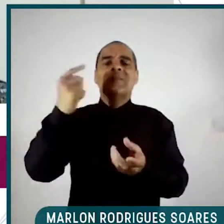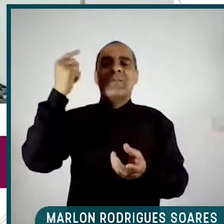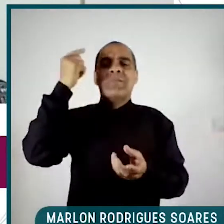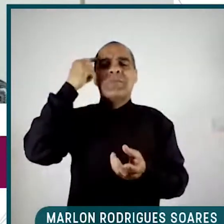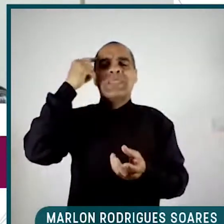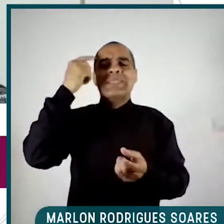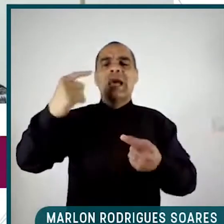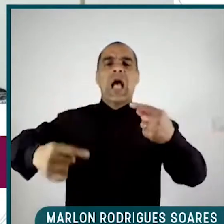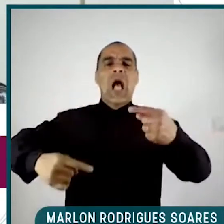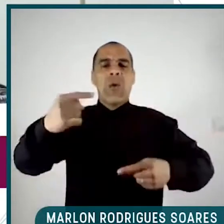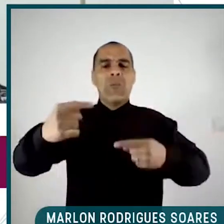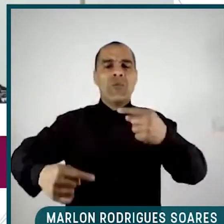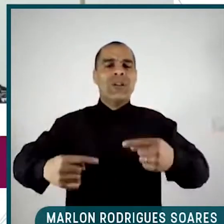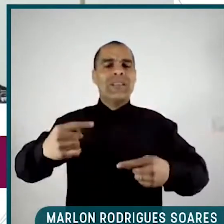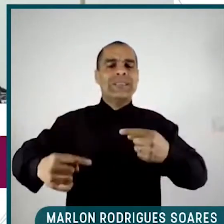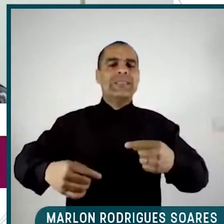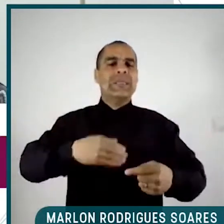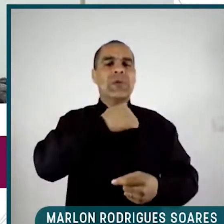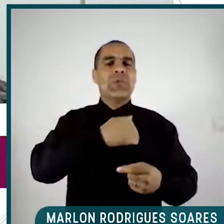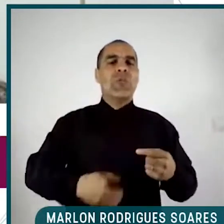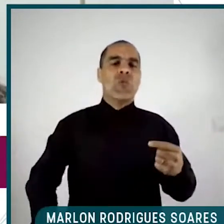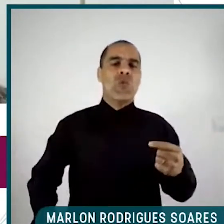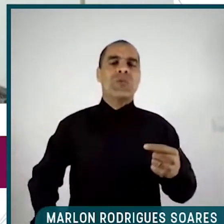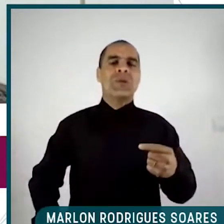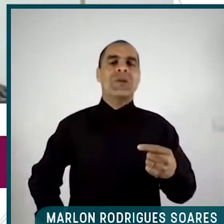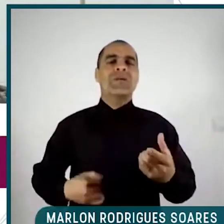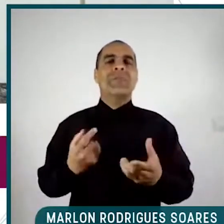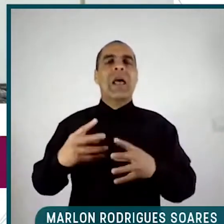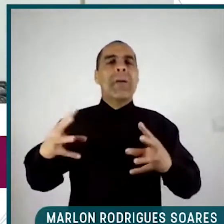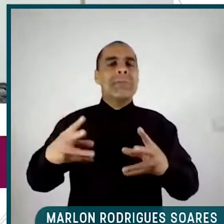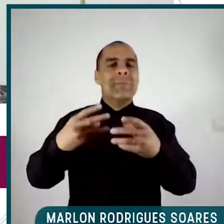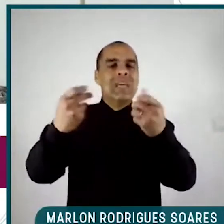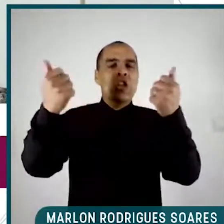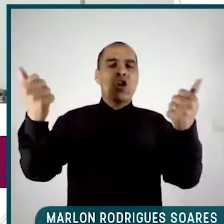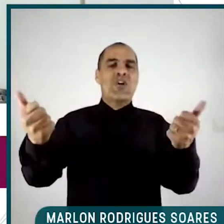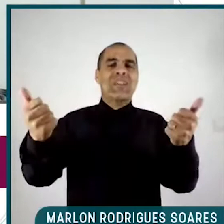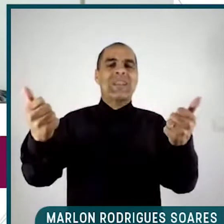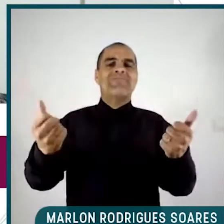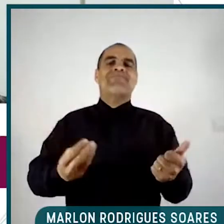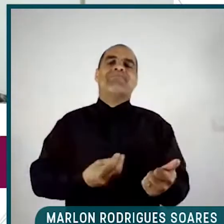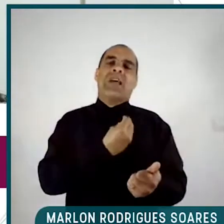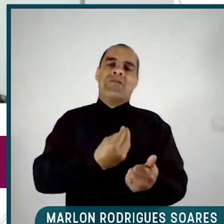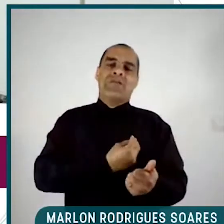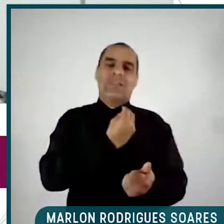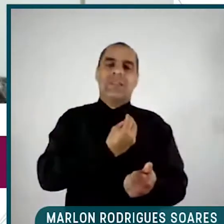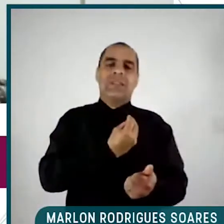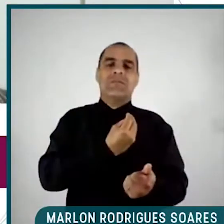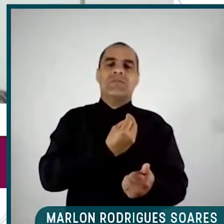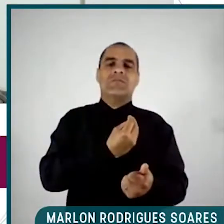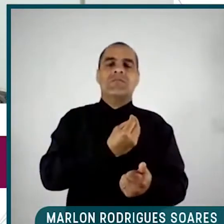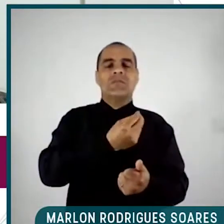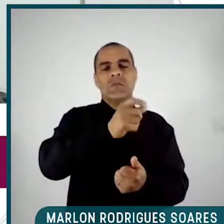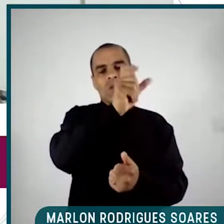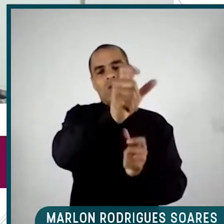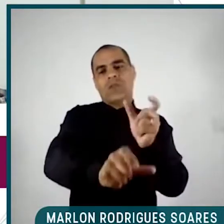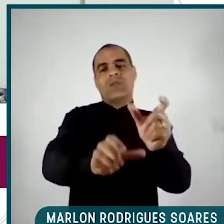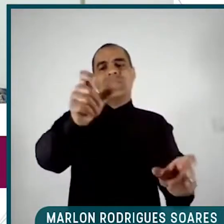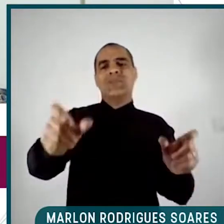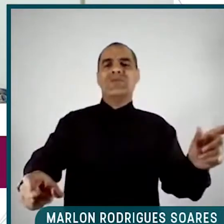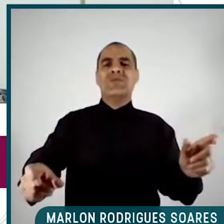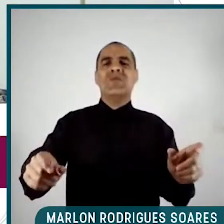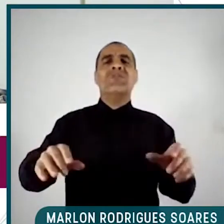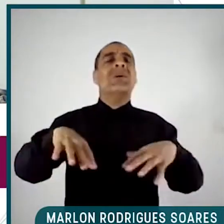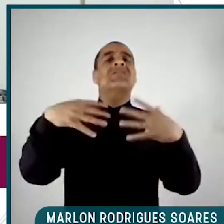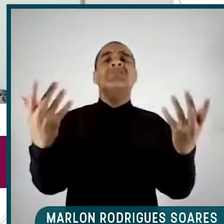política pública, como disse, para melhorar a vida das pessoas? Mas que pessoas nós